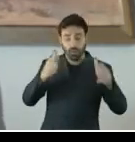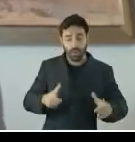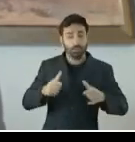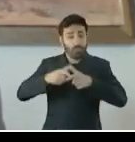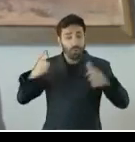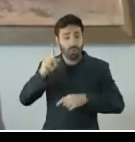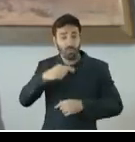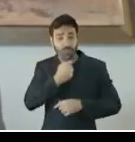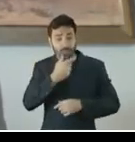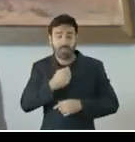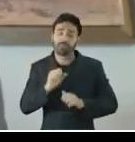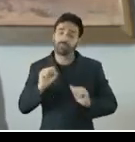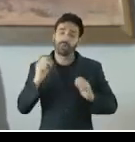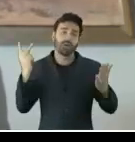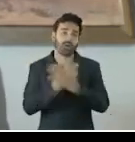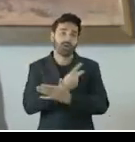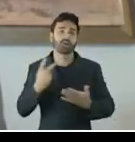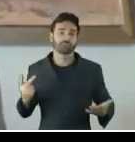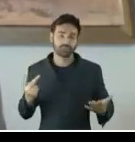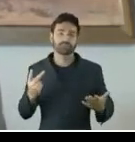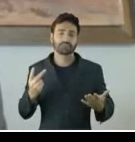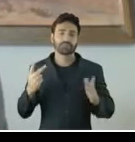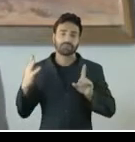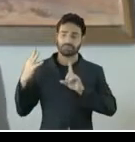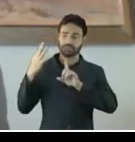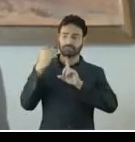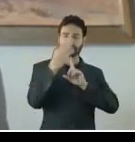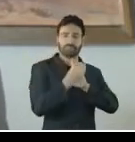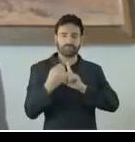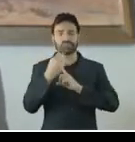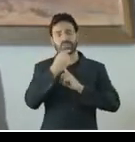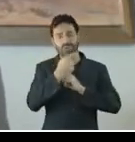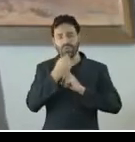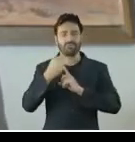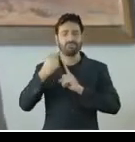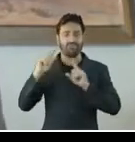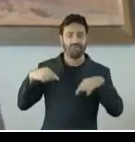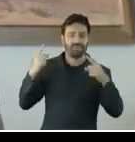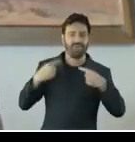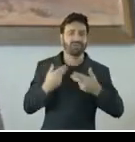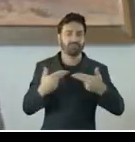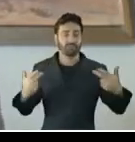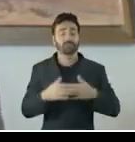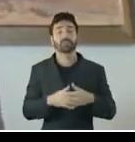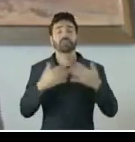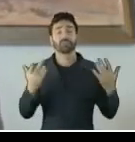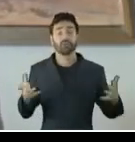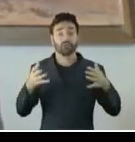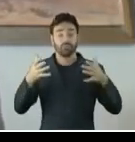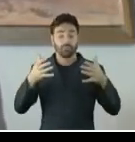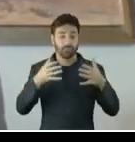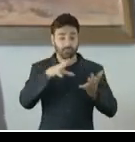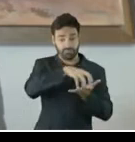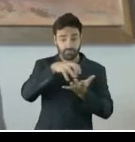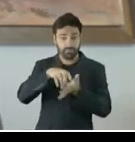probabilidade de dizer que sofreram algum tipo de assédio sexual. Em relação às agências de pesquisa, considerou-se que